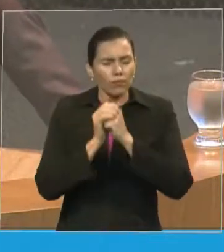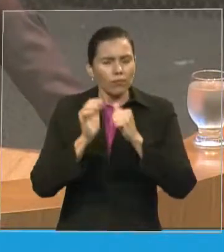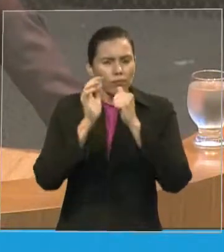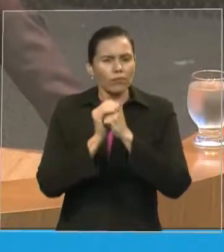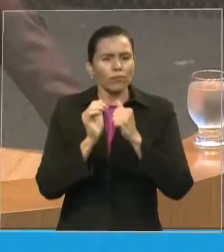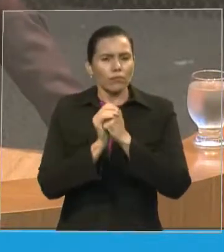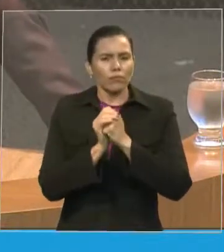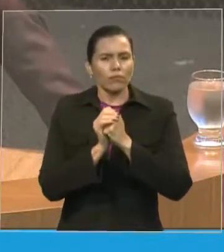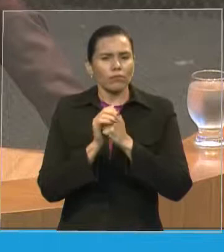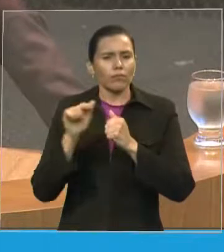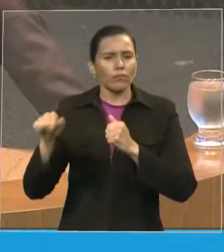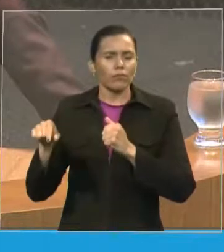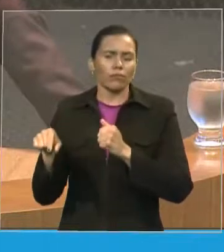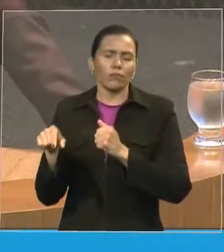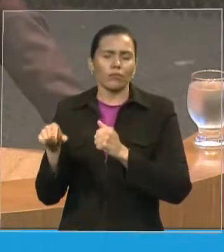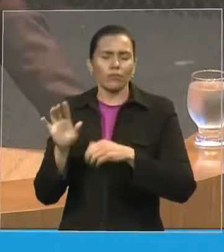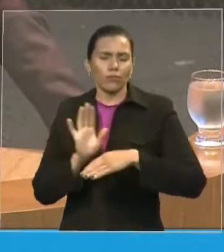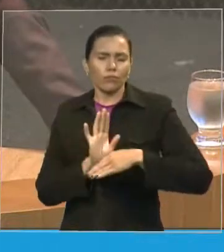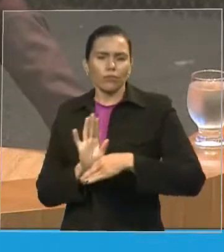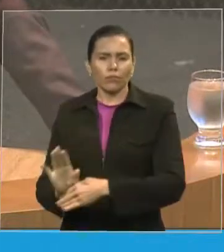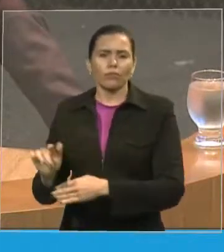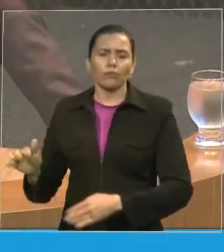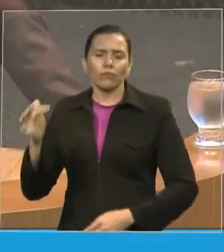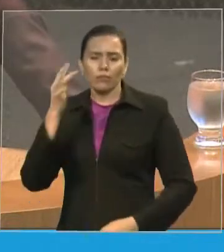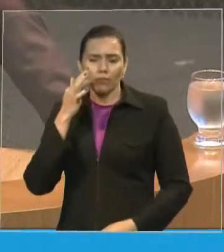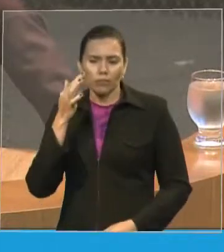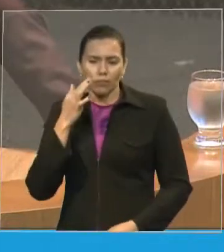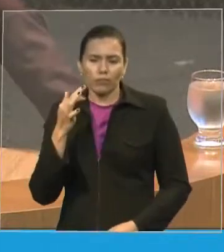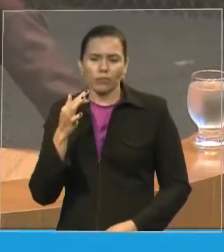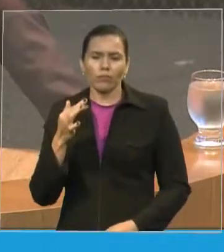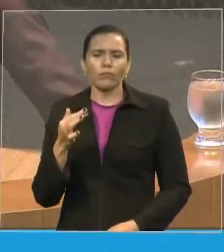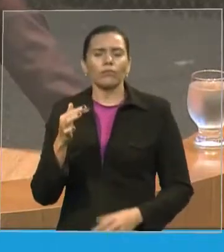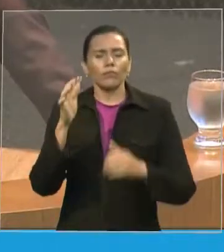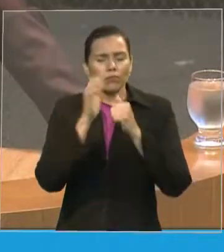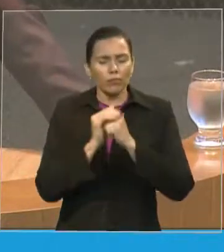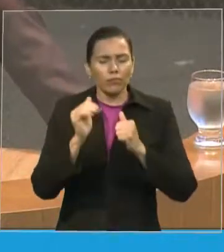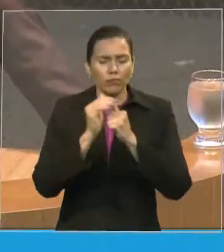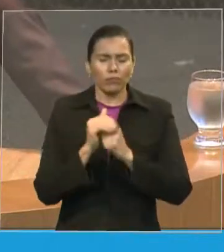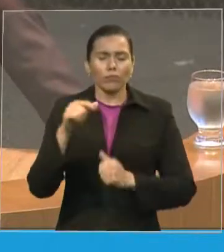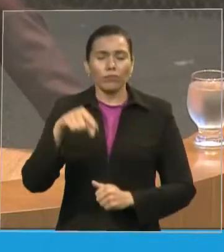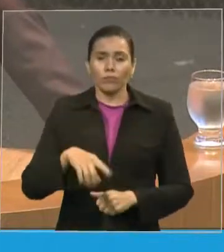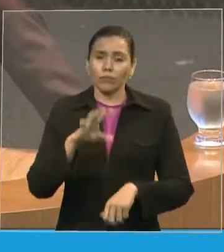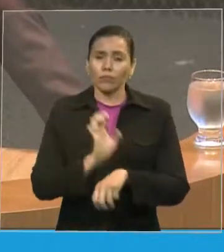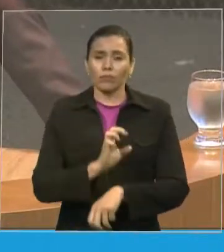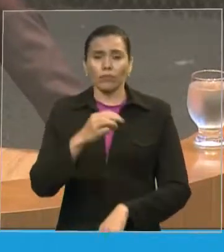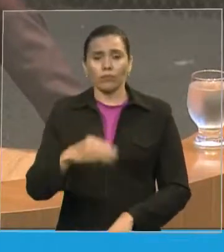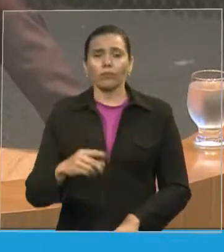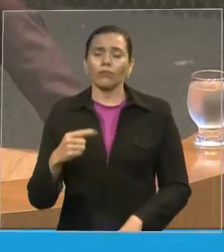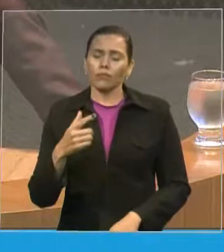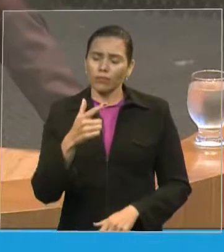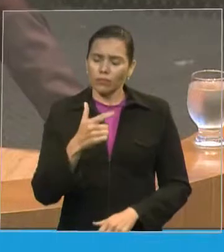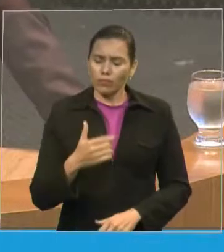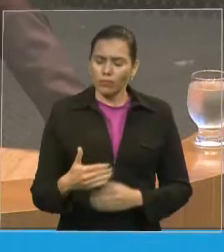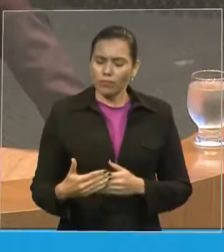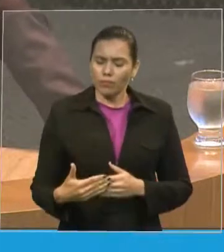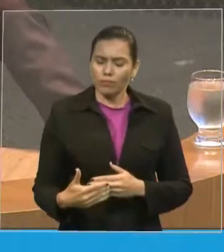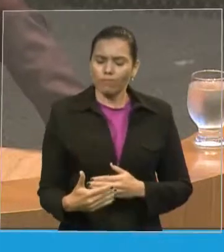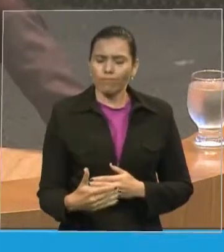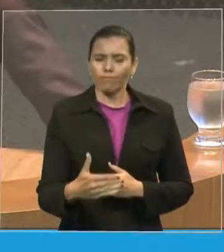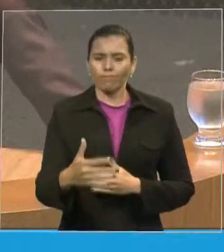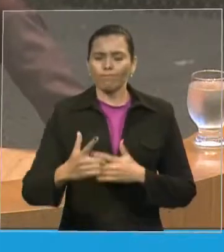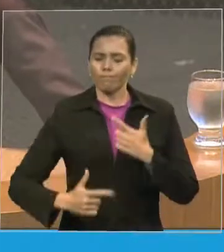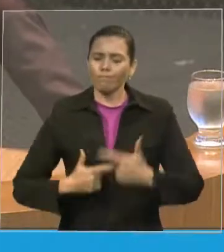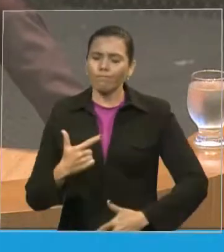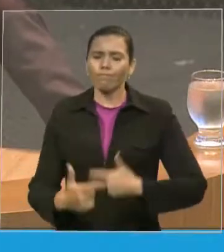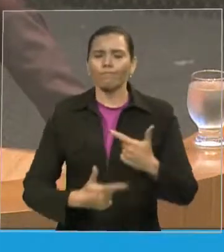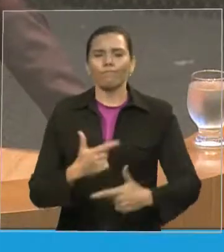estado para que continuemos avançando crescendo e que o estado Maranhão se destaque